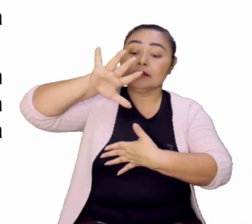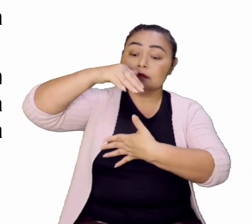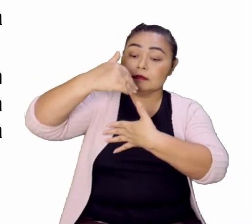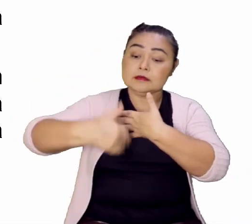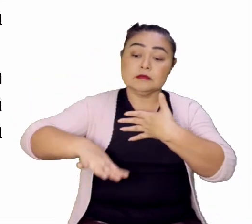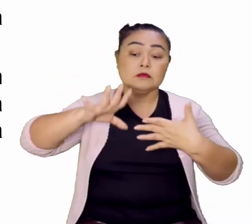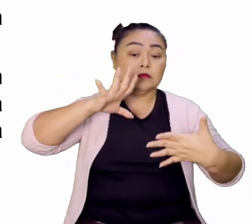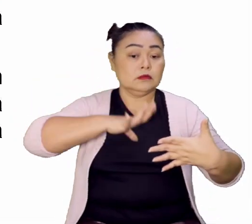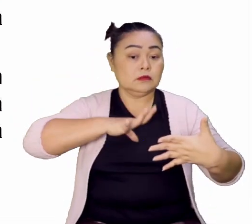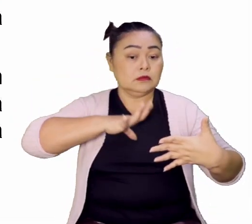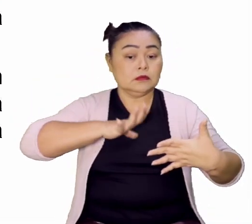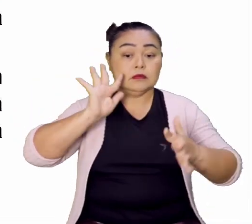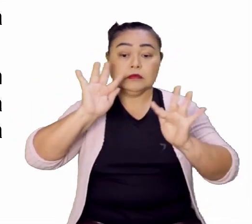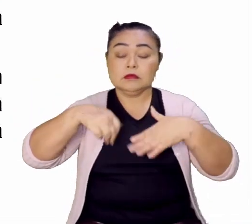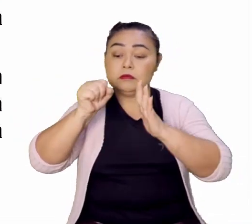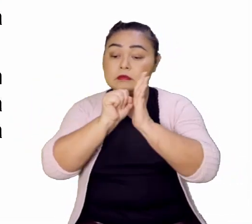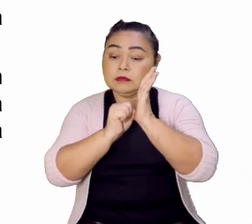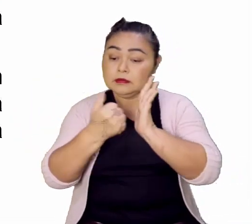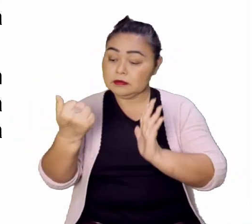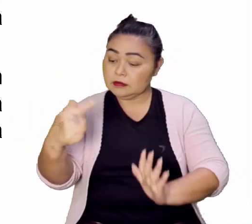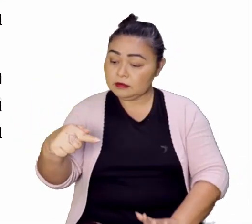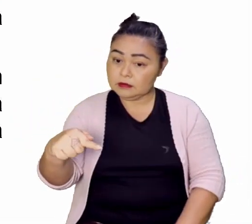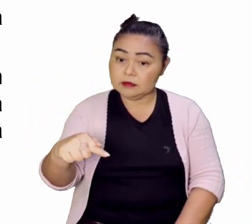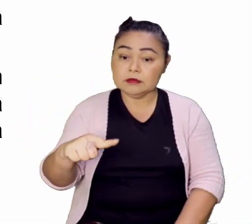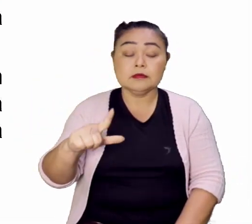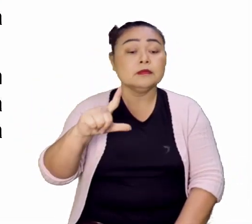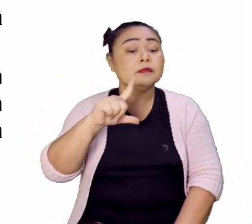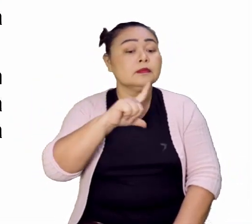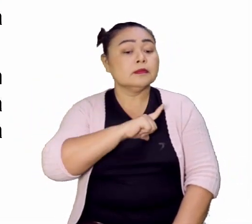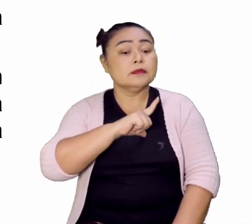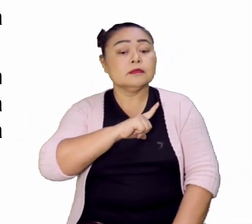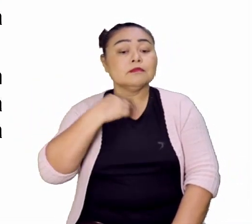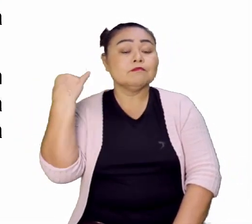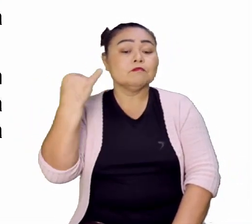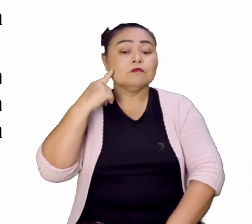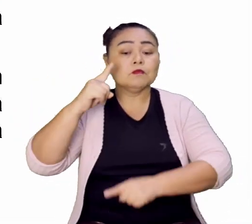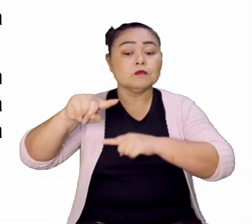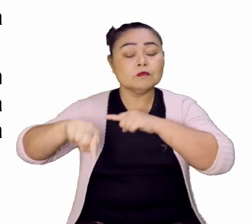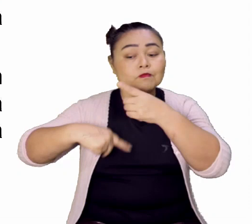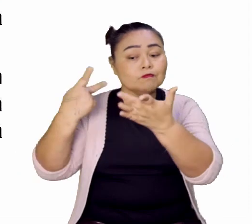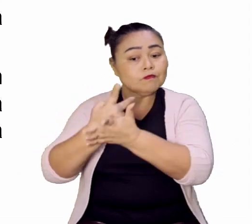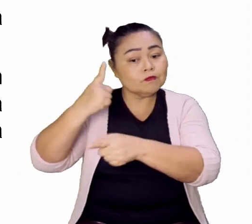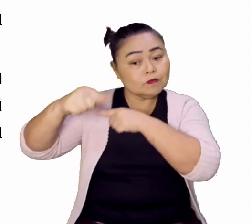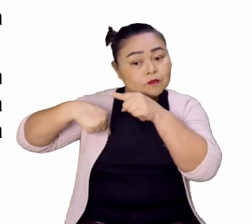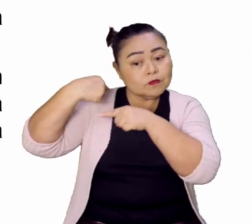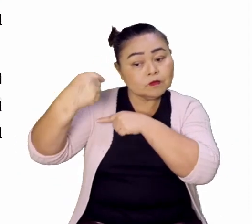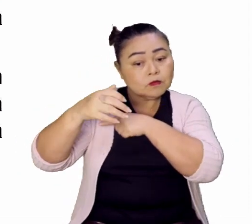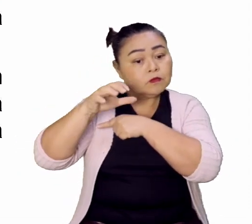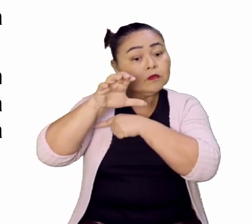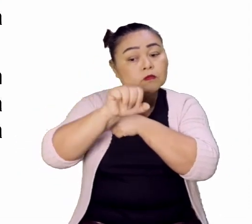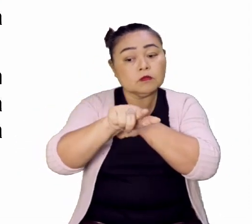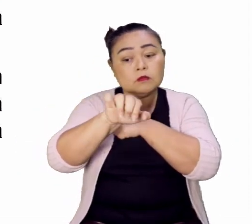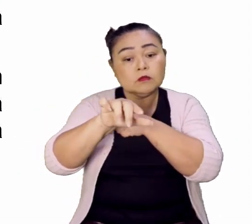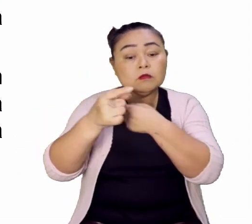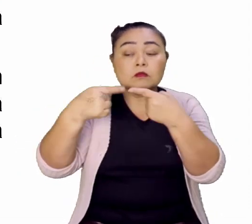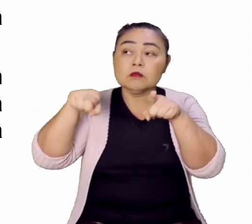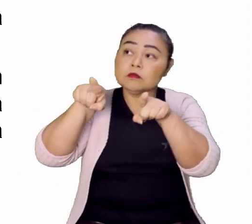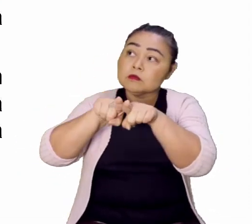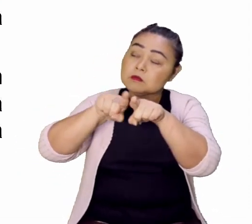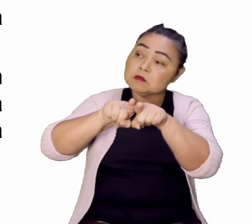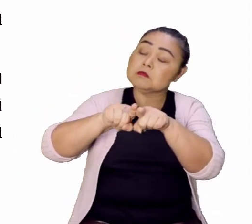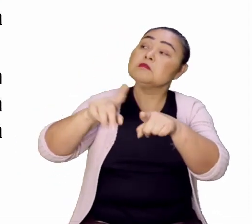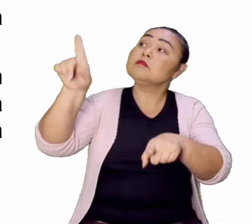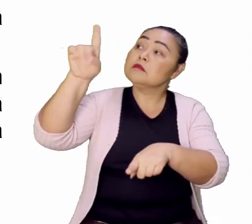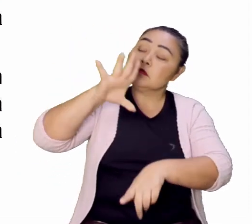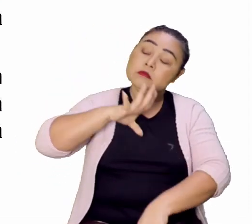final do século XVII trouxe importantes consequências tanto para a colônia quanto para a metrópole. Entre